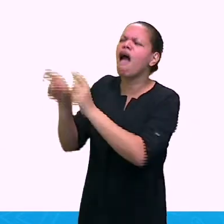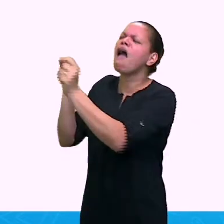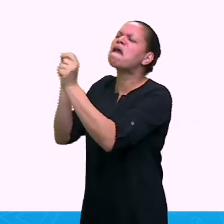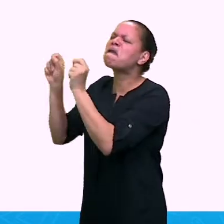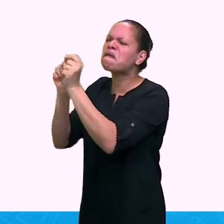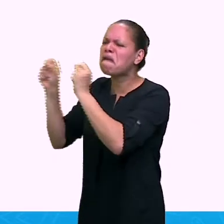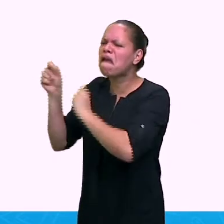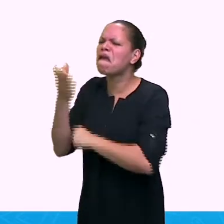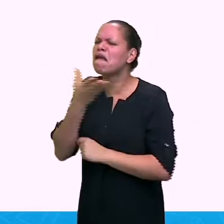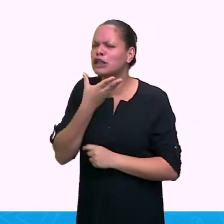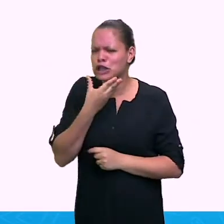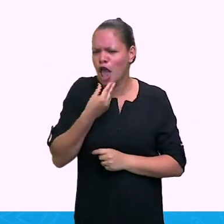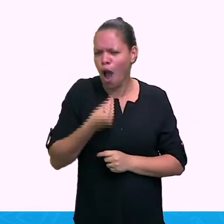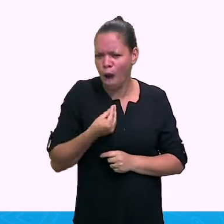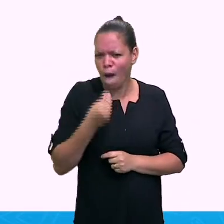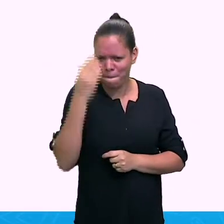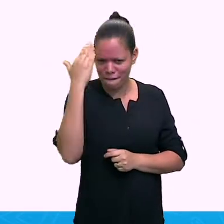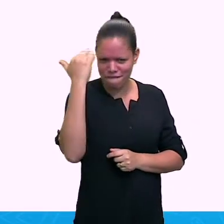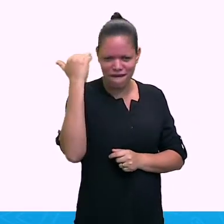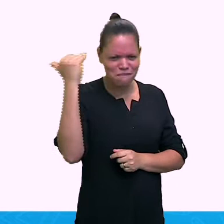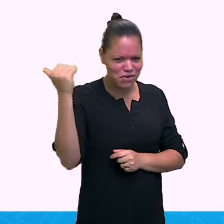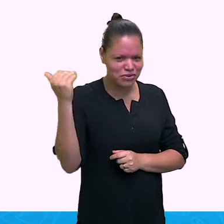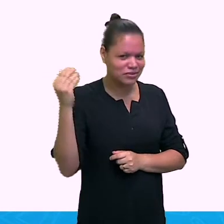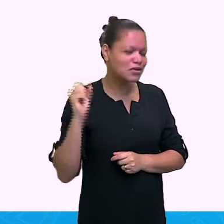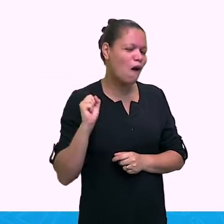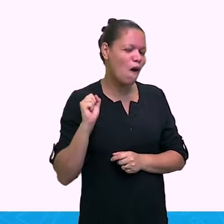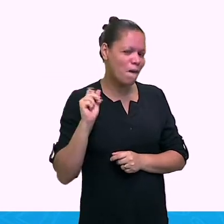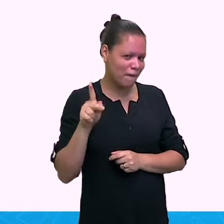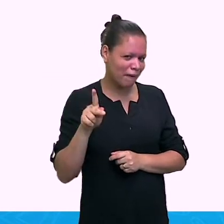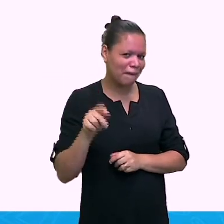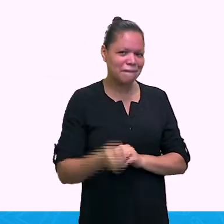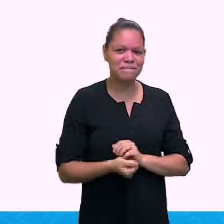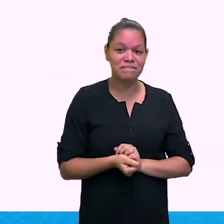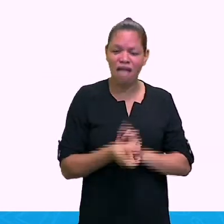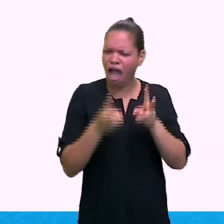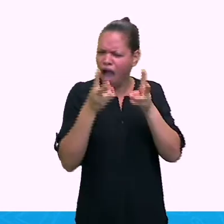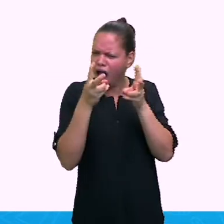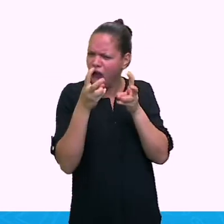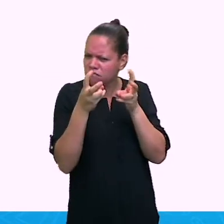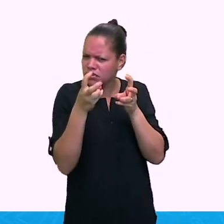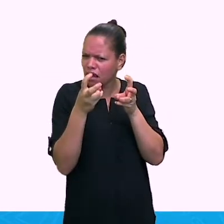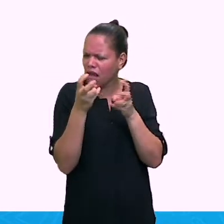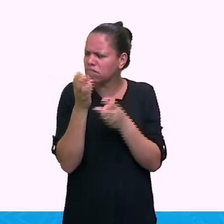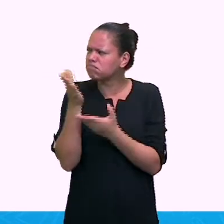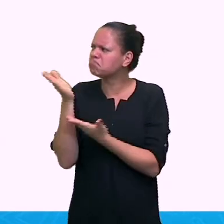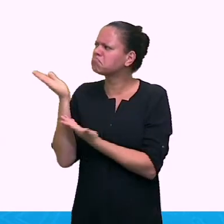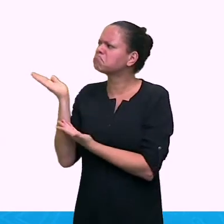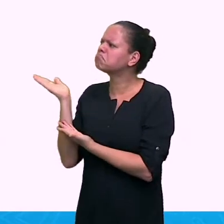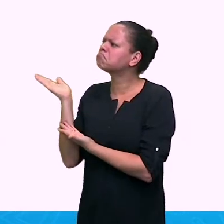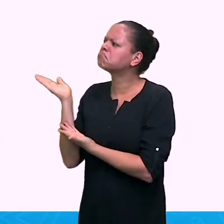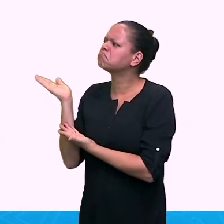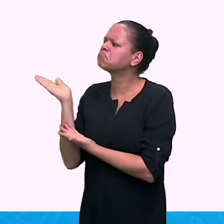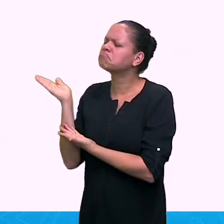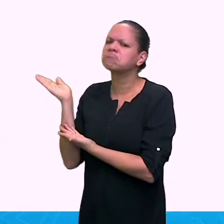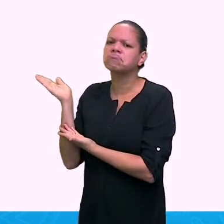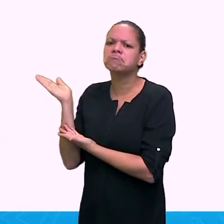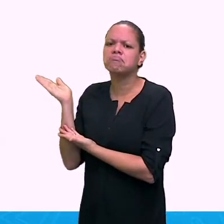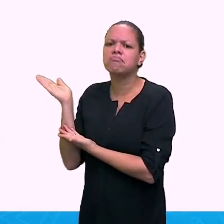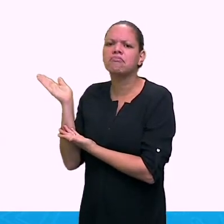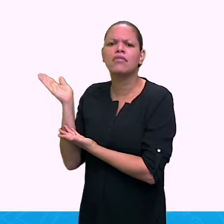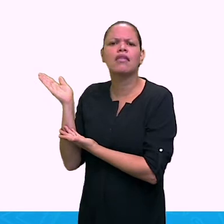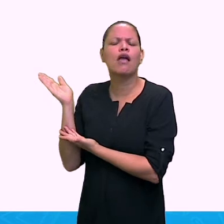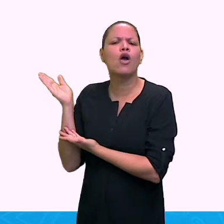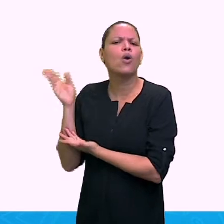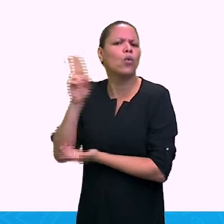Observe ali dentro do interesse da Mary. Ela colocou o ela gosta.